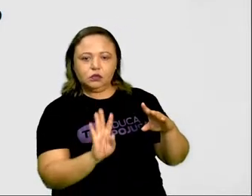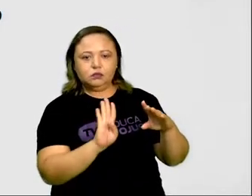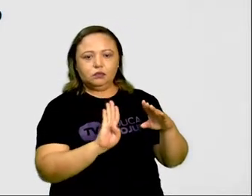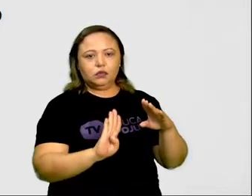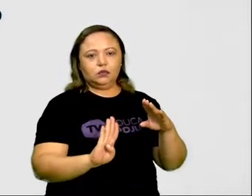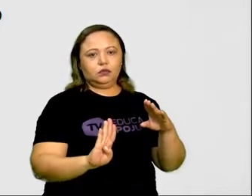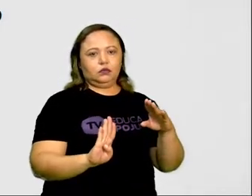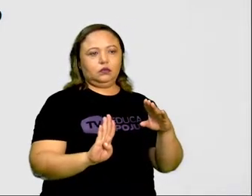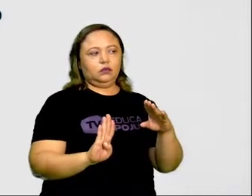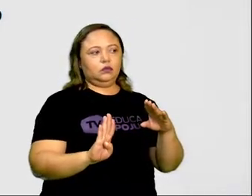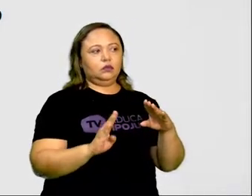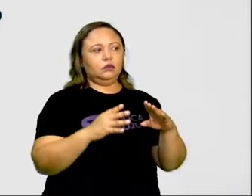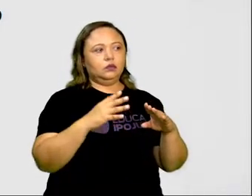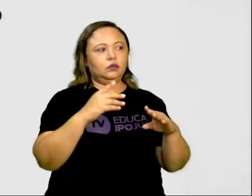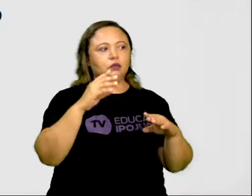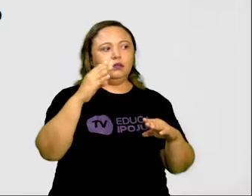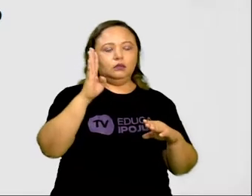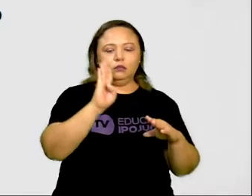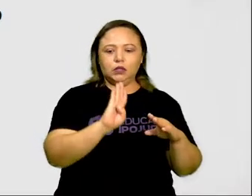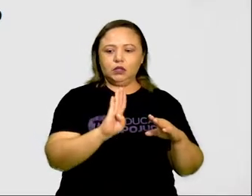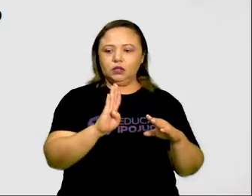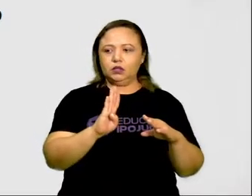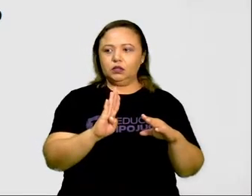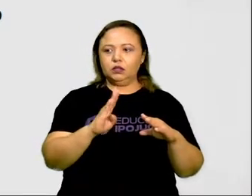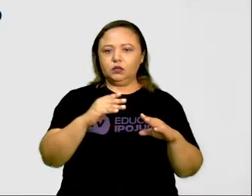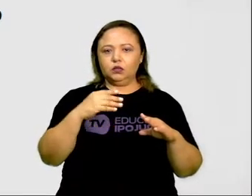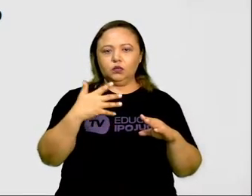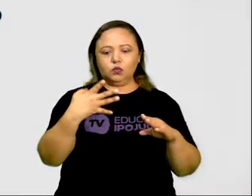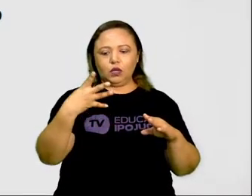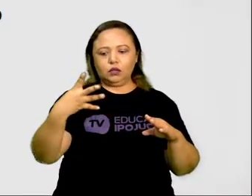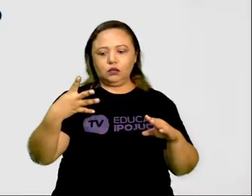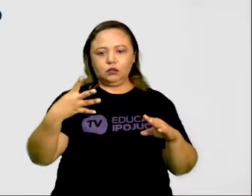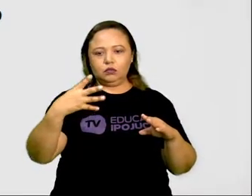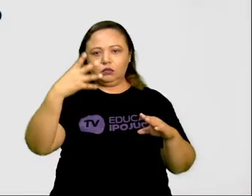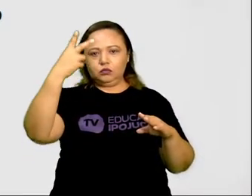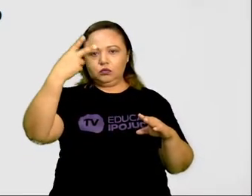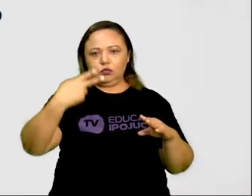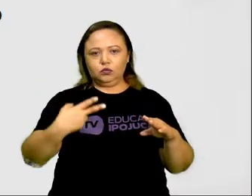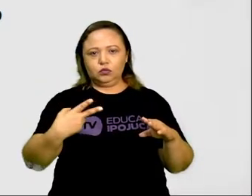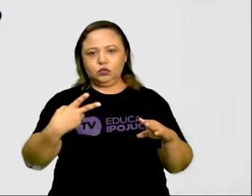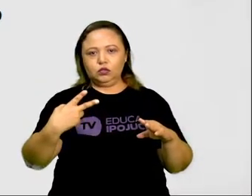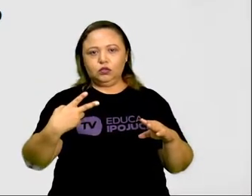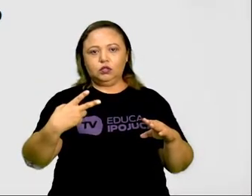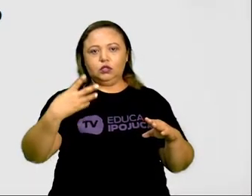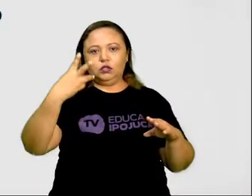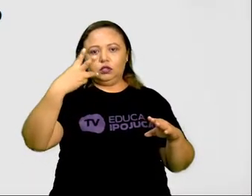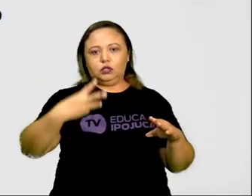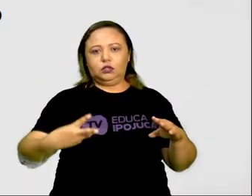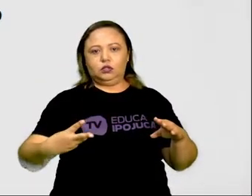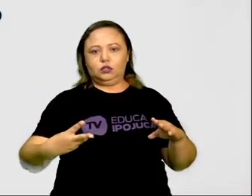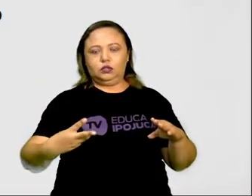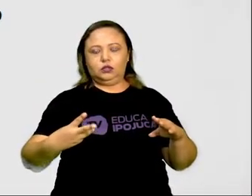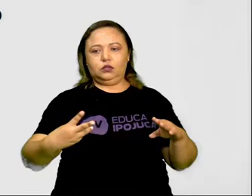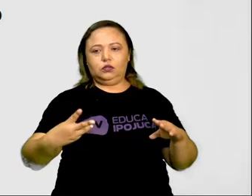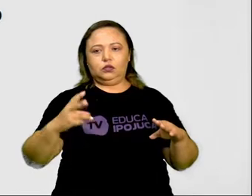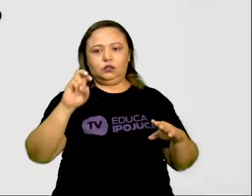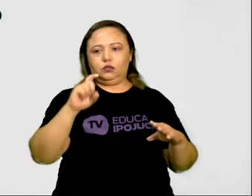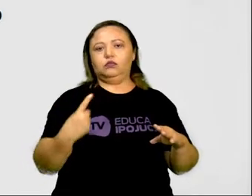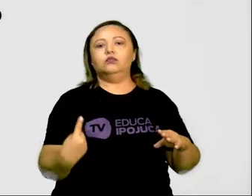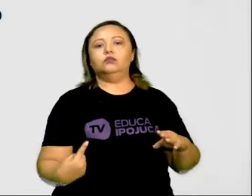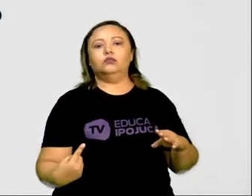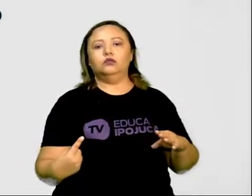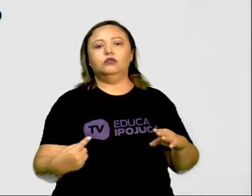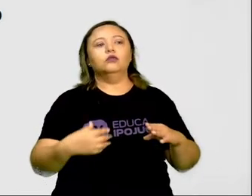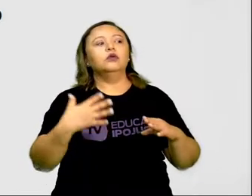B, 4. B, 2. B, 3. B, 1.